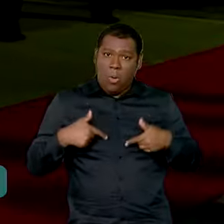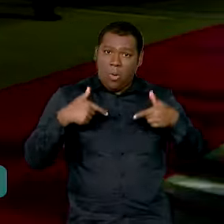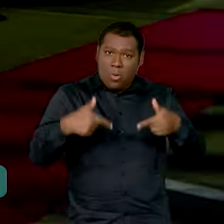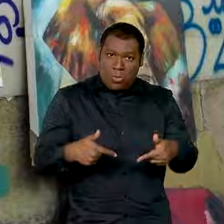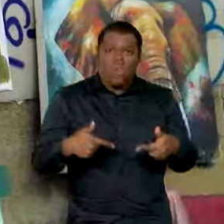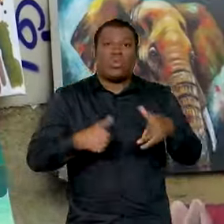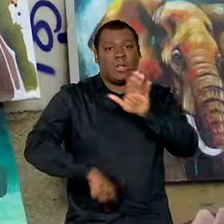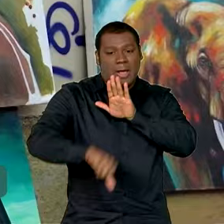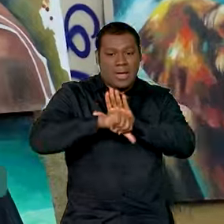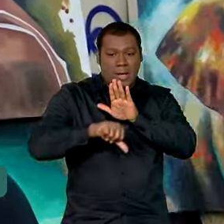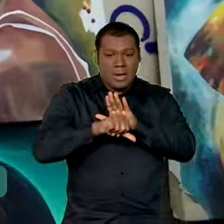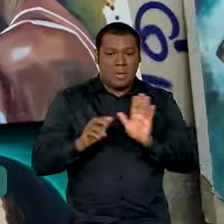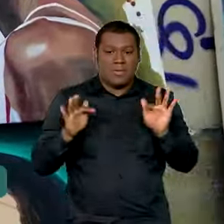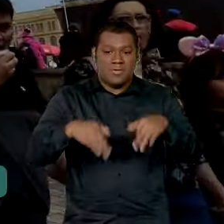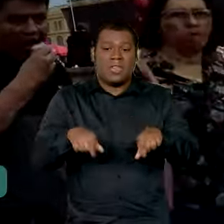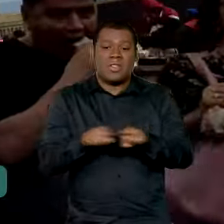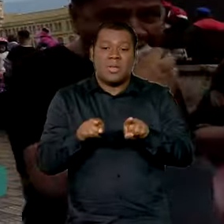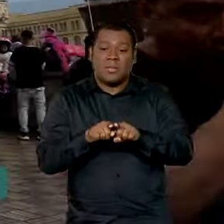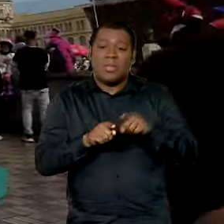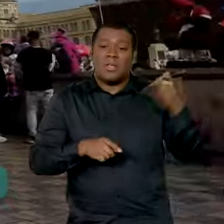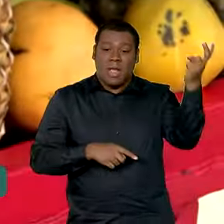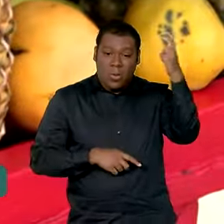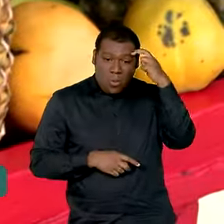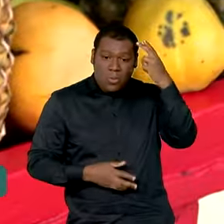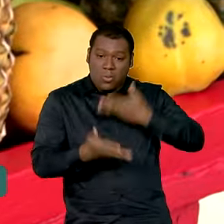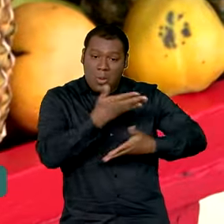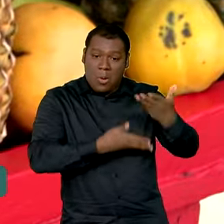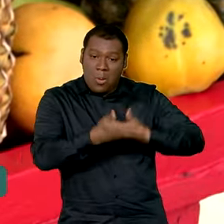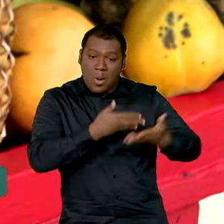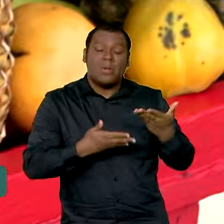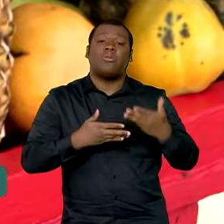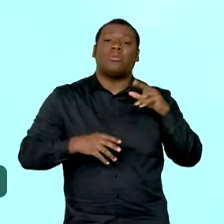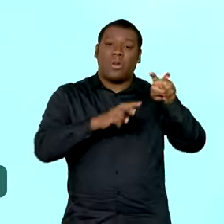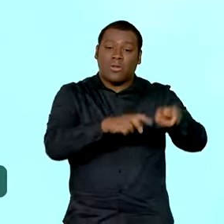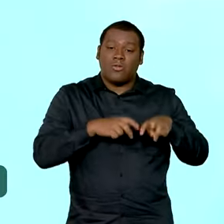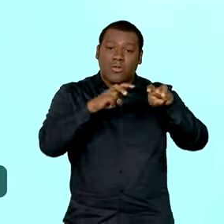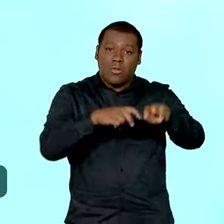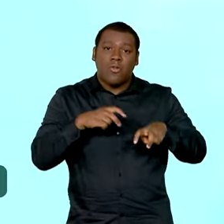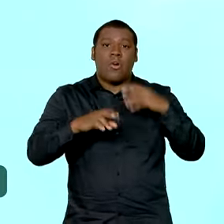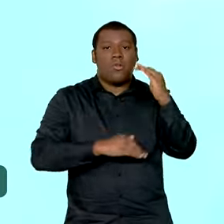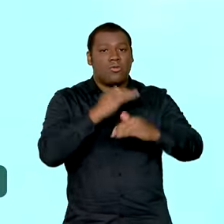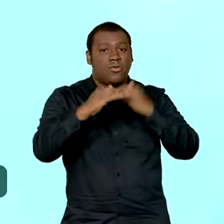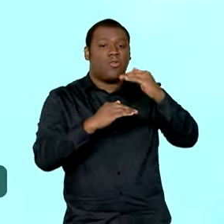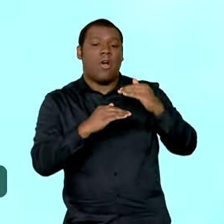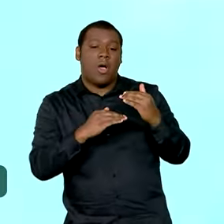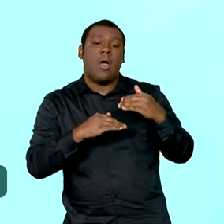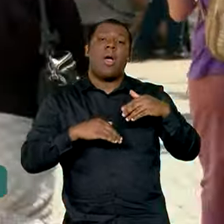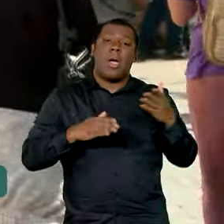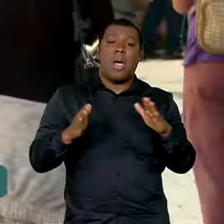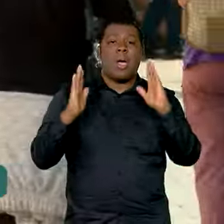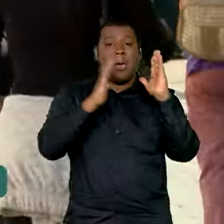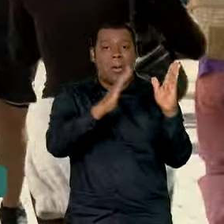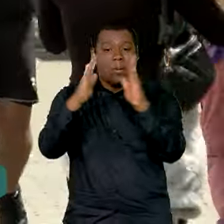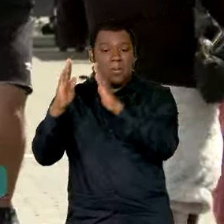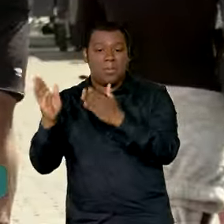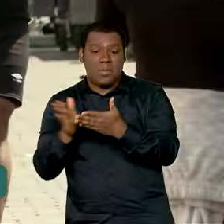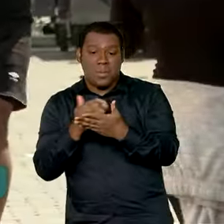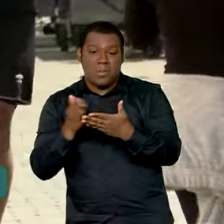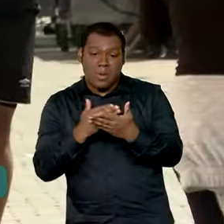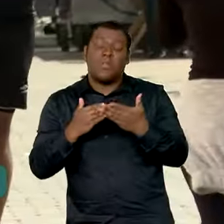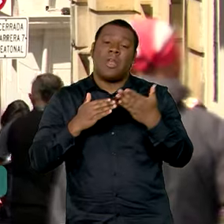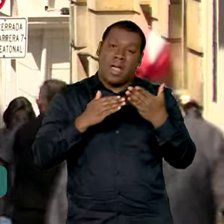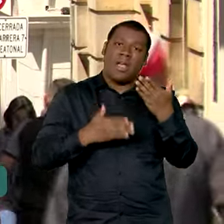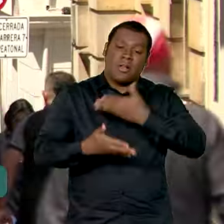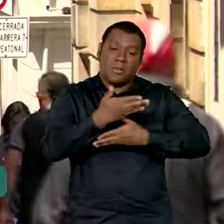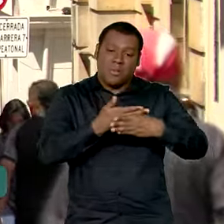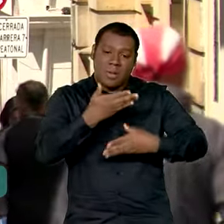pessoas, cooperação cultural e turística, desenvolvimento agrário e entre as bibliotecas nacionais. Também vão conversar